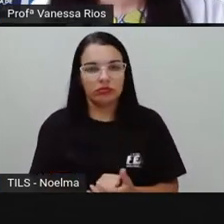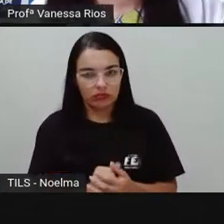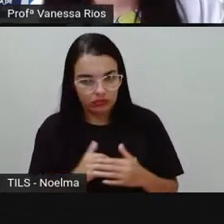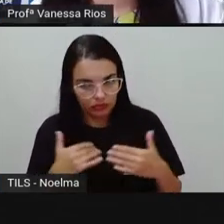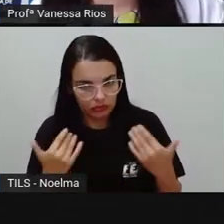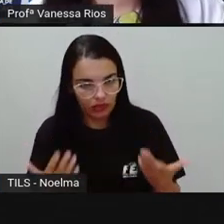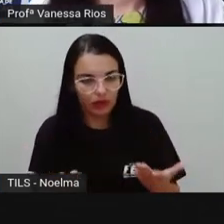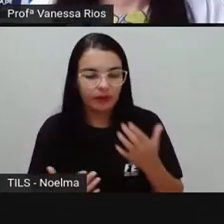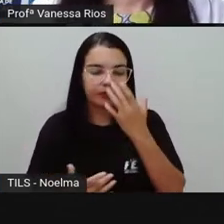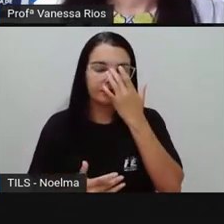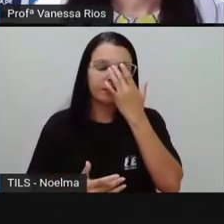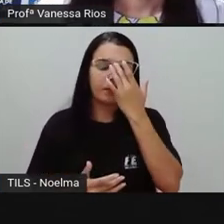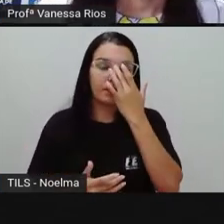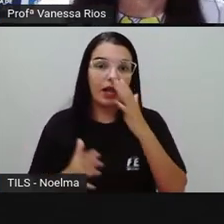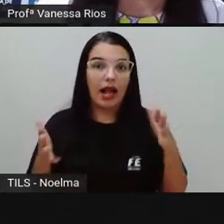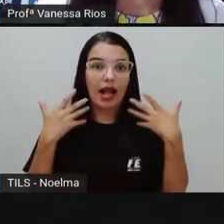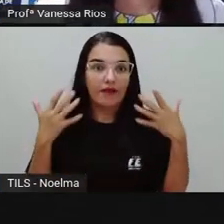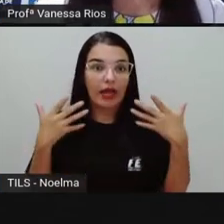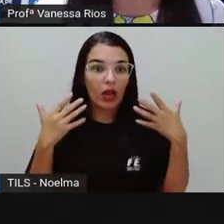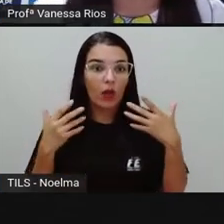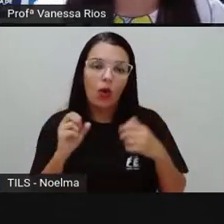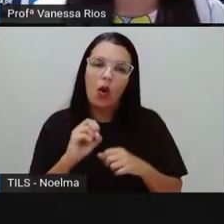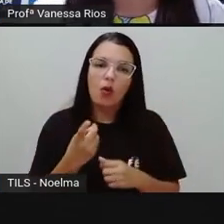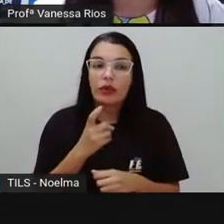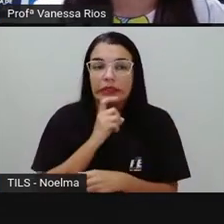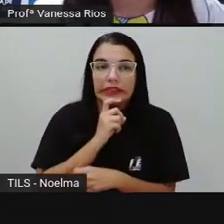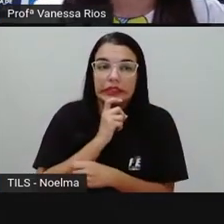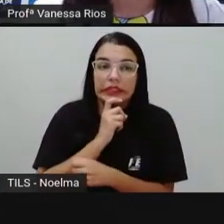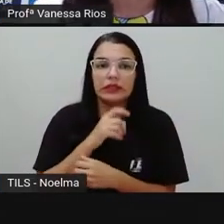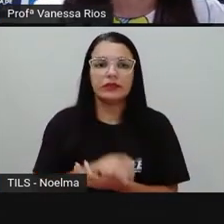do mais quente para o mais frio.